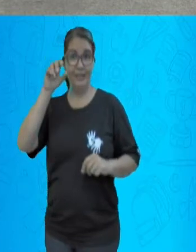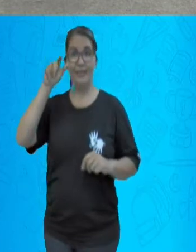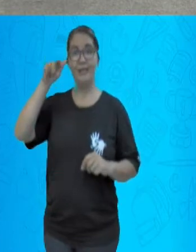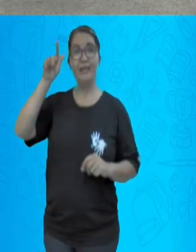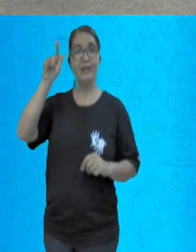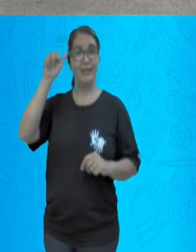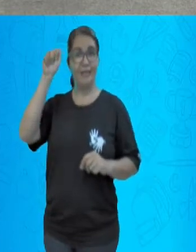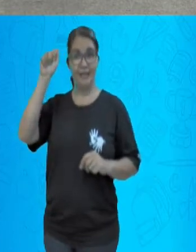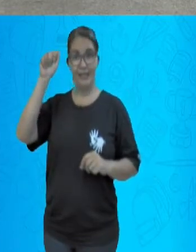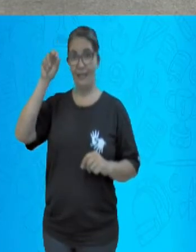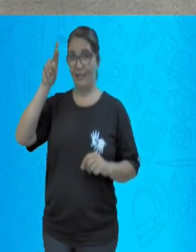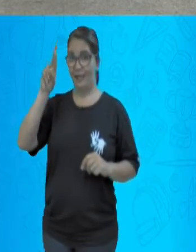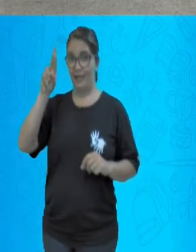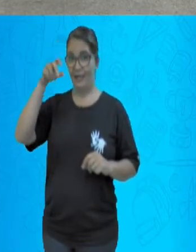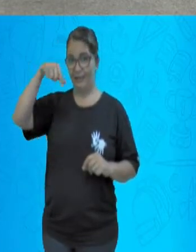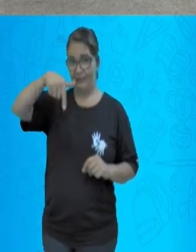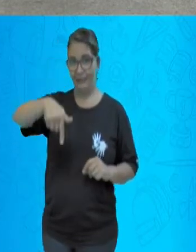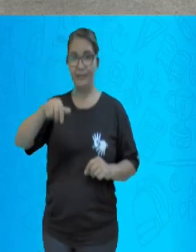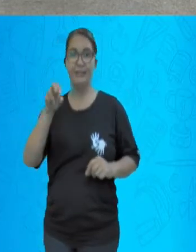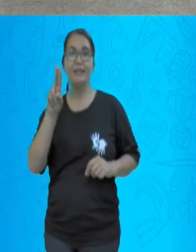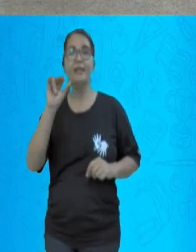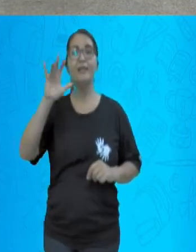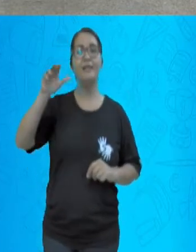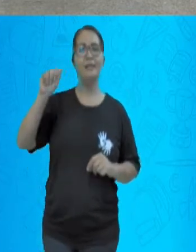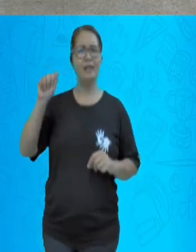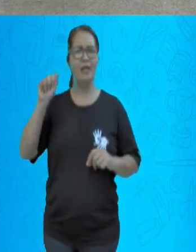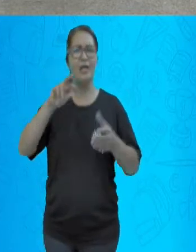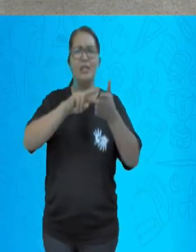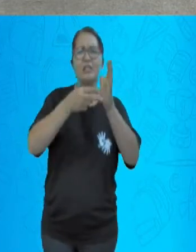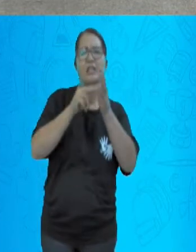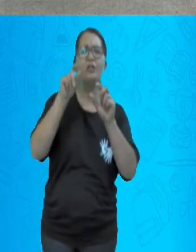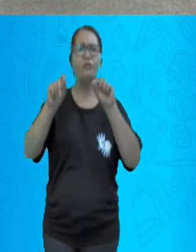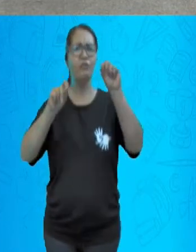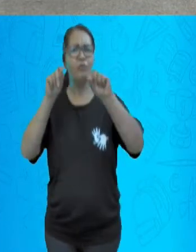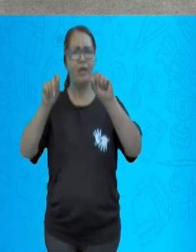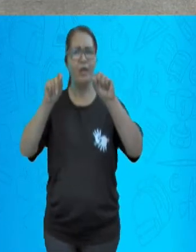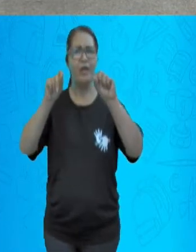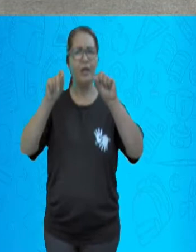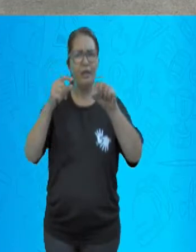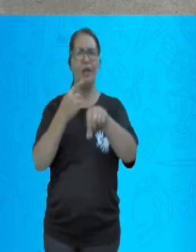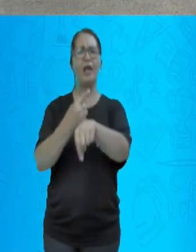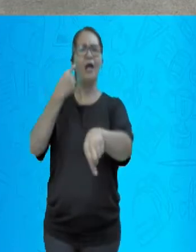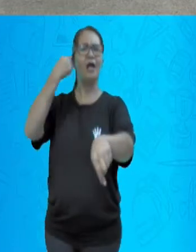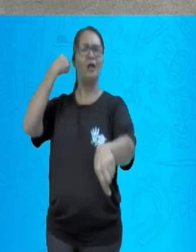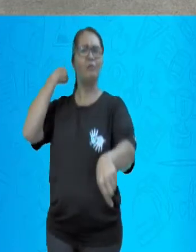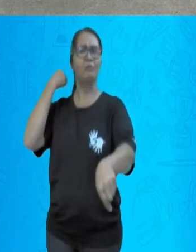é uma oligarquia? Aristóteles foi o primeiro a usar o vocabulário.